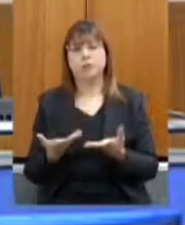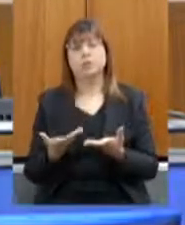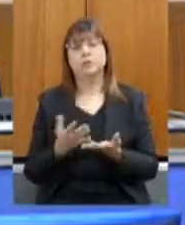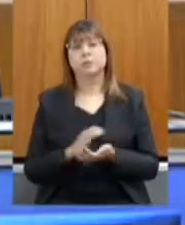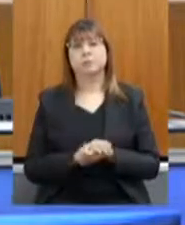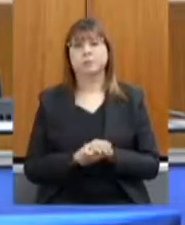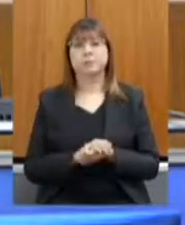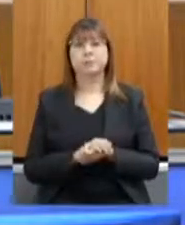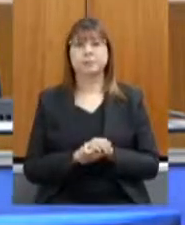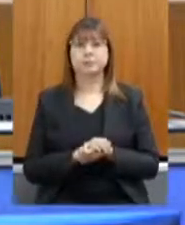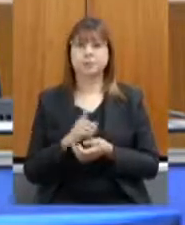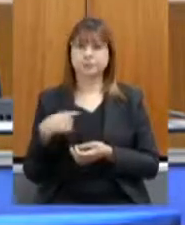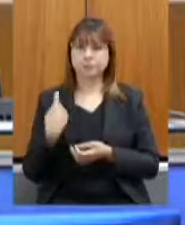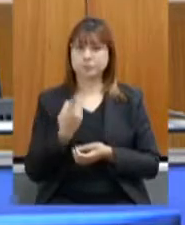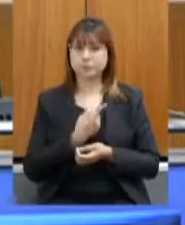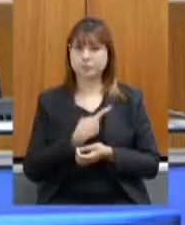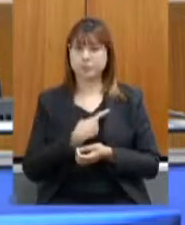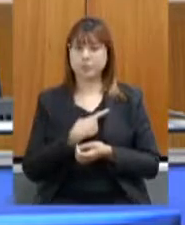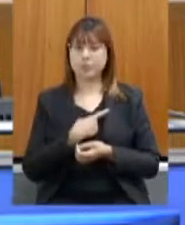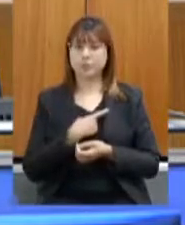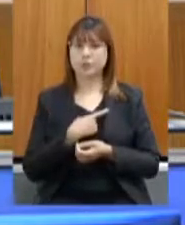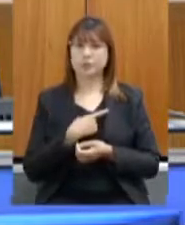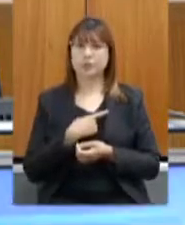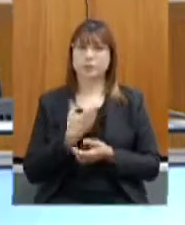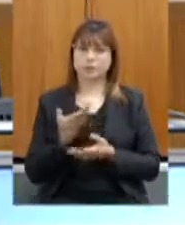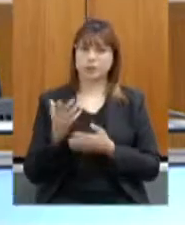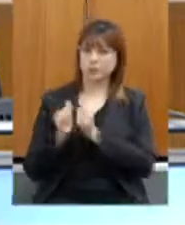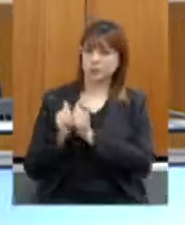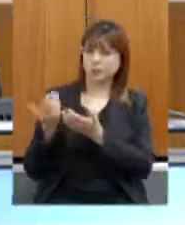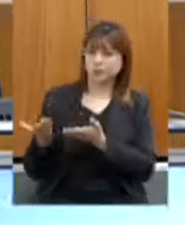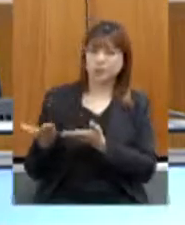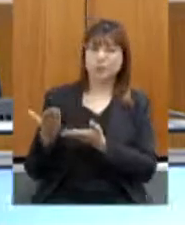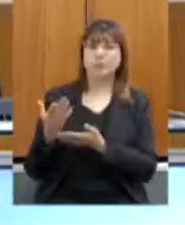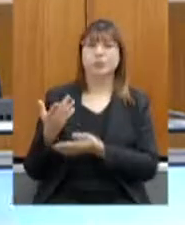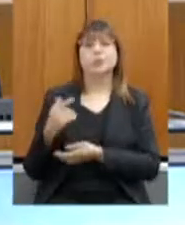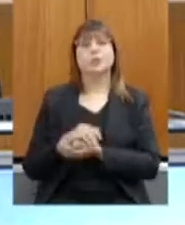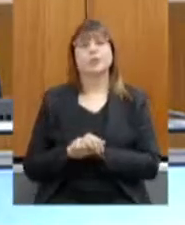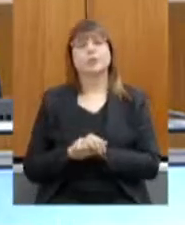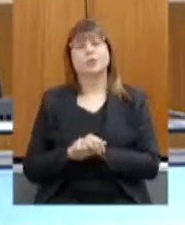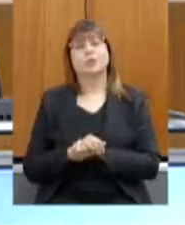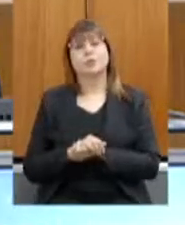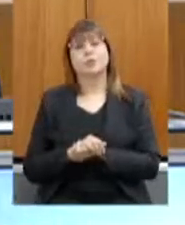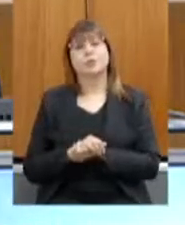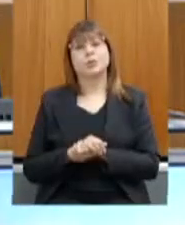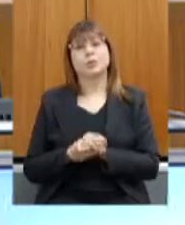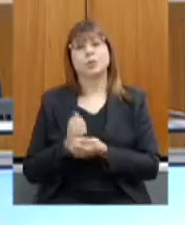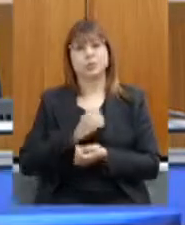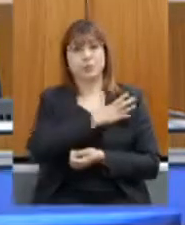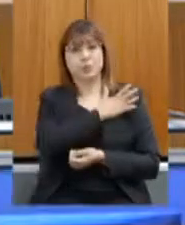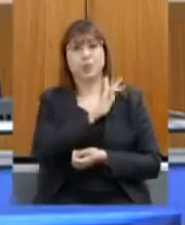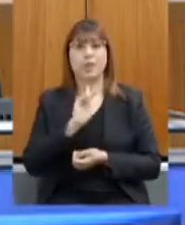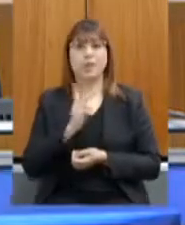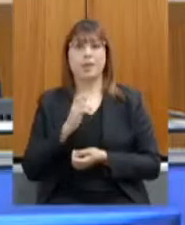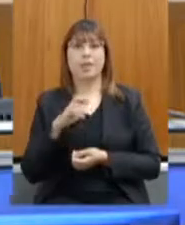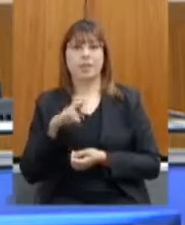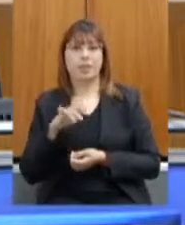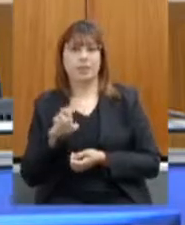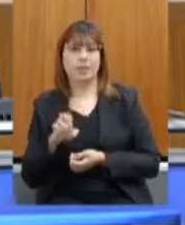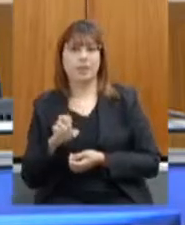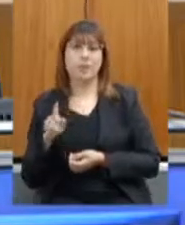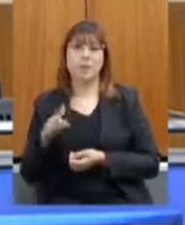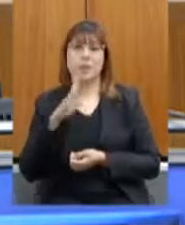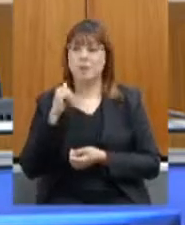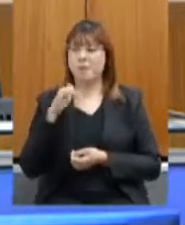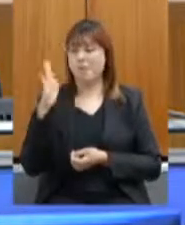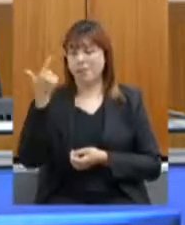e nós enquanto poder público aqui o coronel Henrique que é um doutor veterinário conhece muito mais do que eu